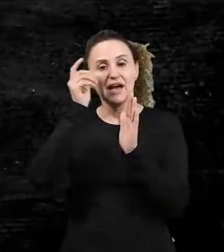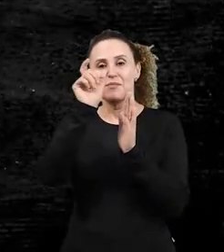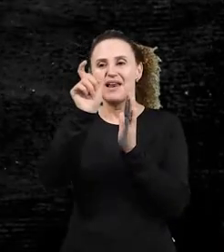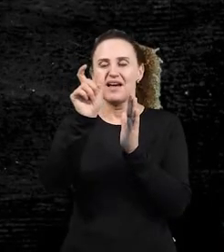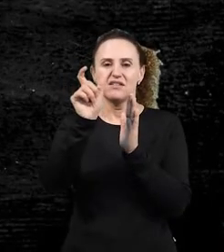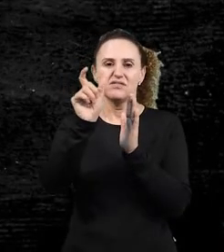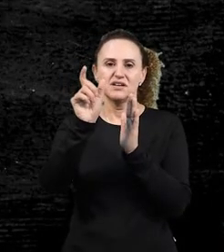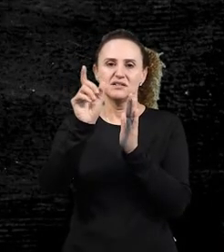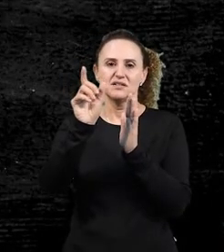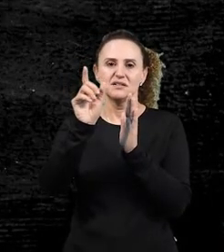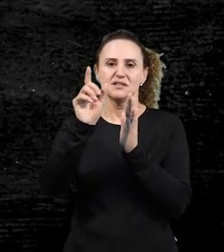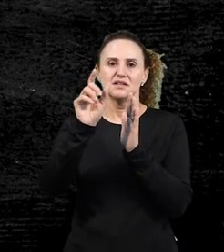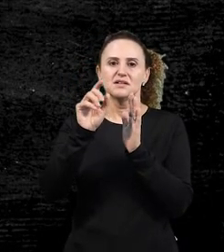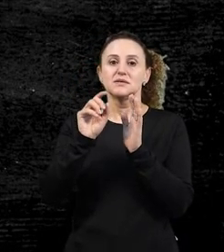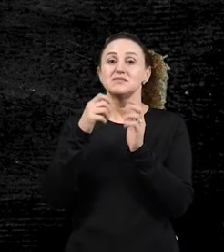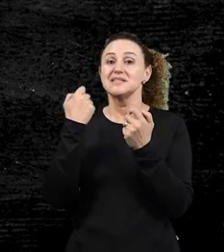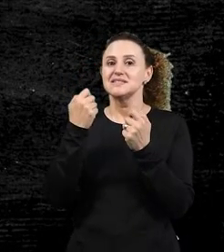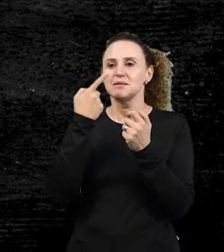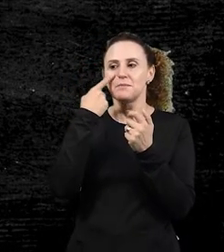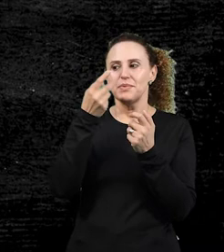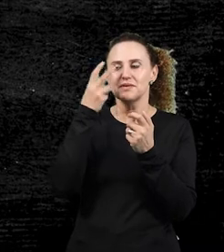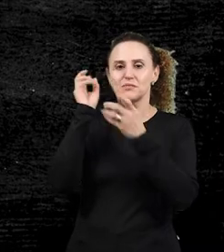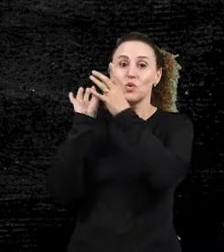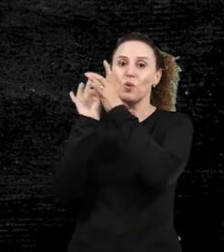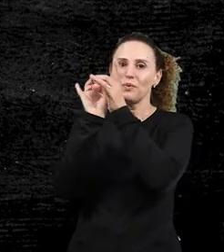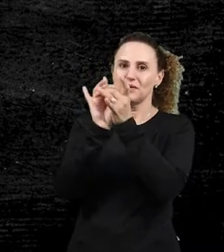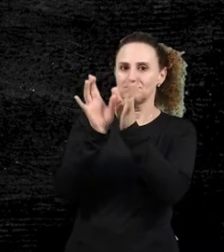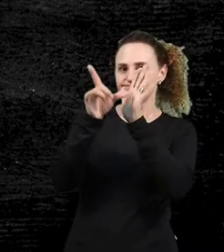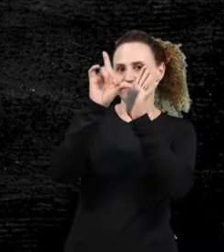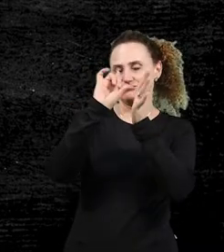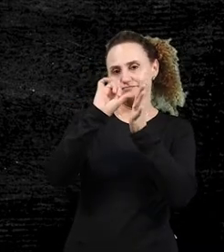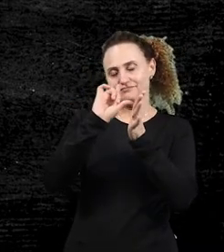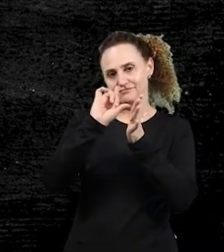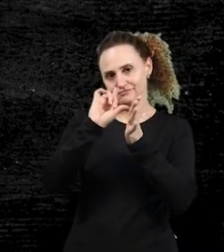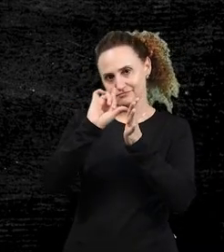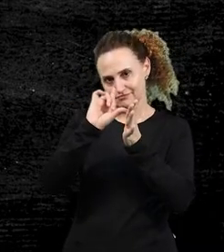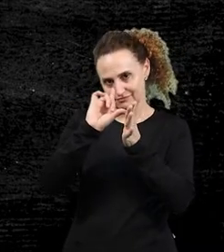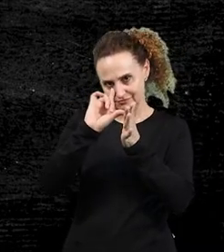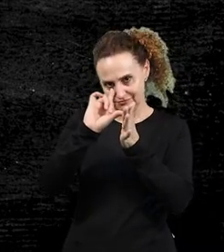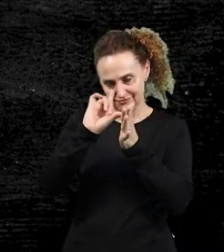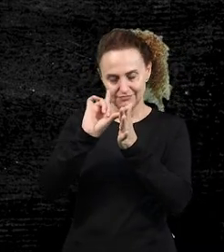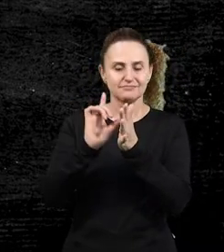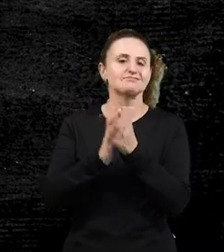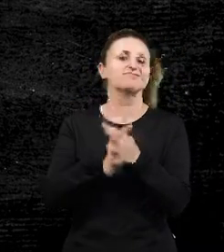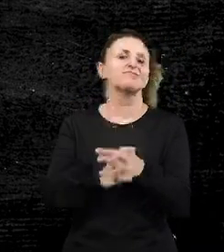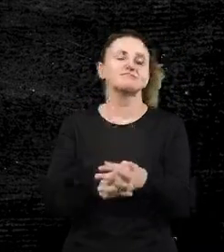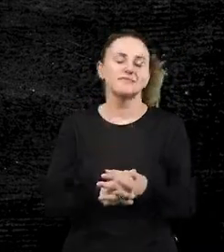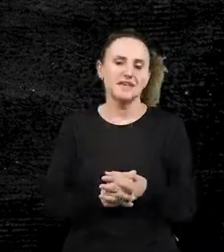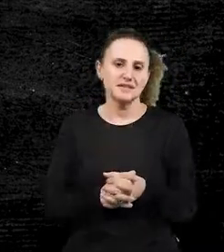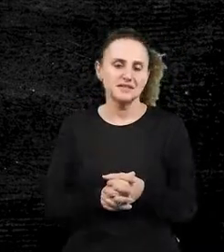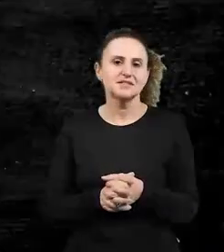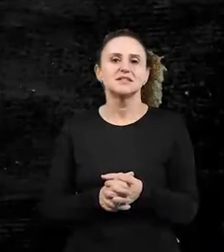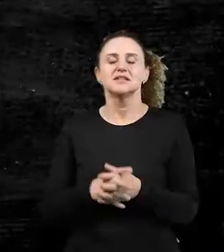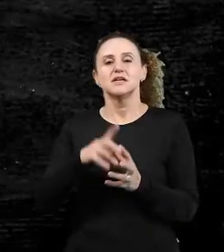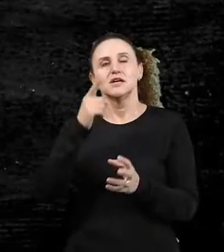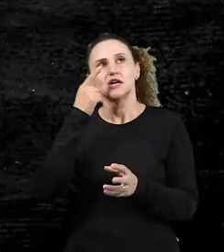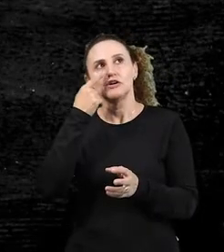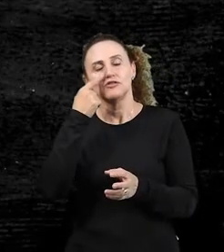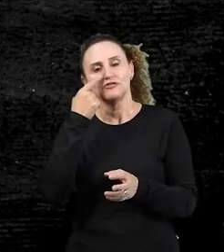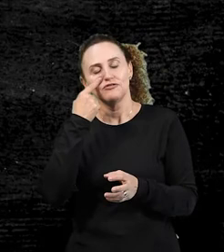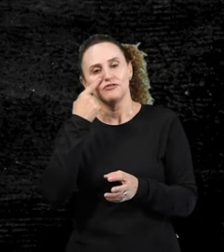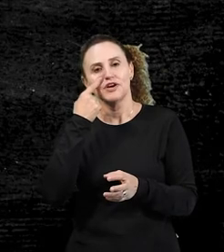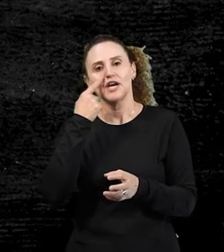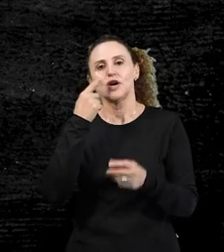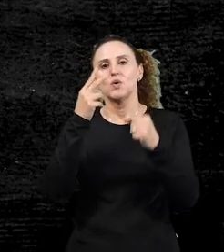a menina cantava ópera? Então, esse cantava eu vou classificar então o verbo em que